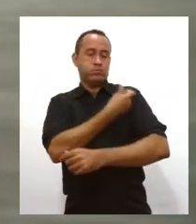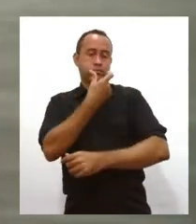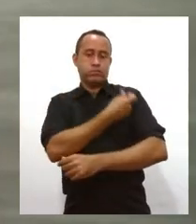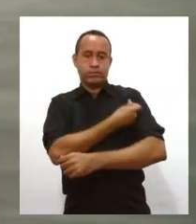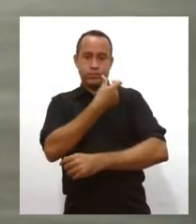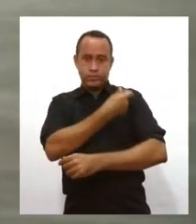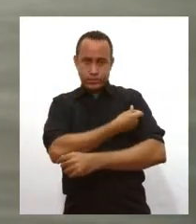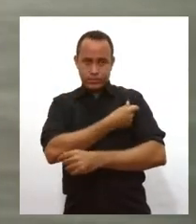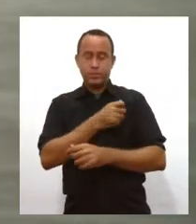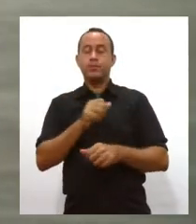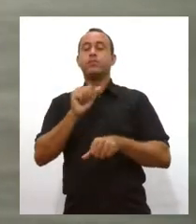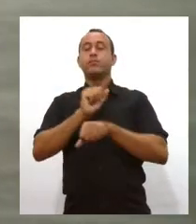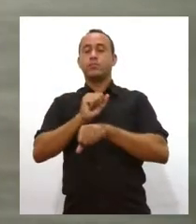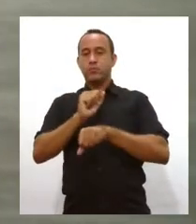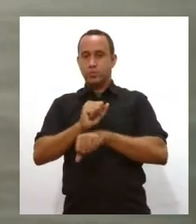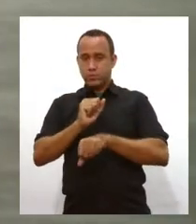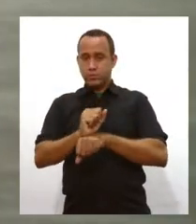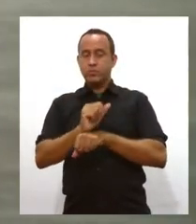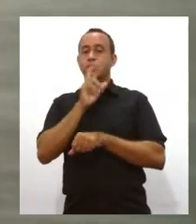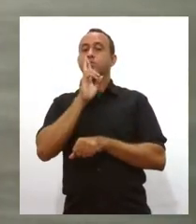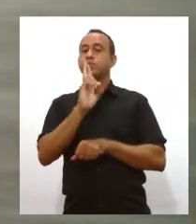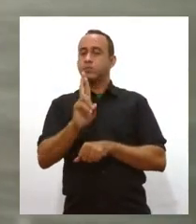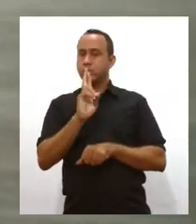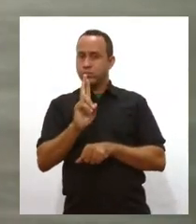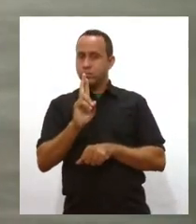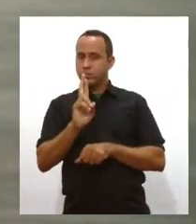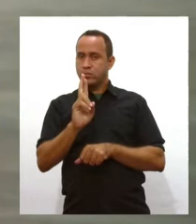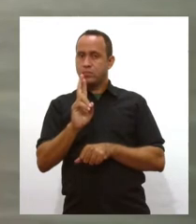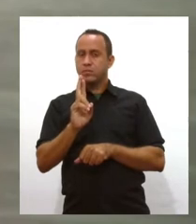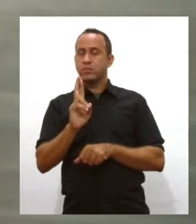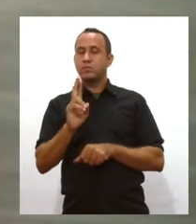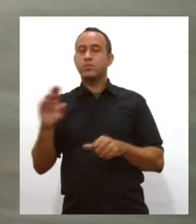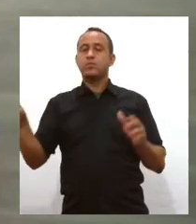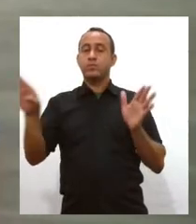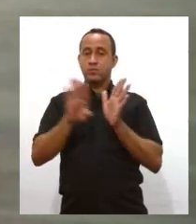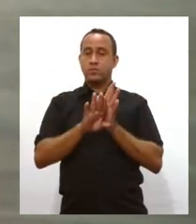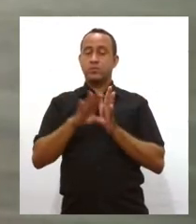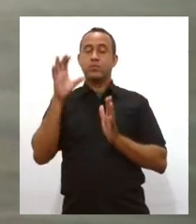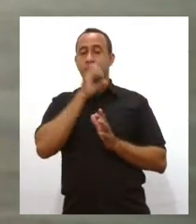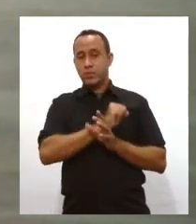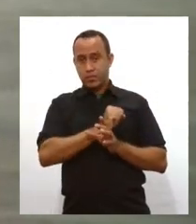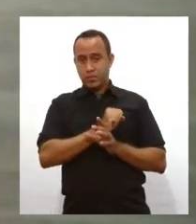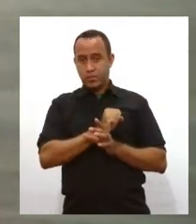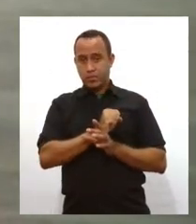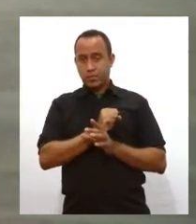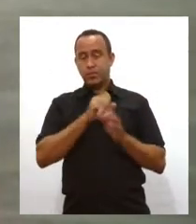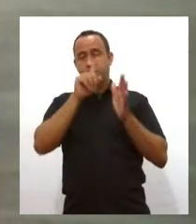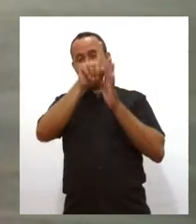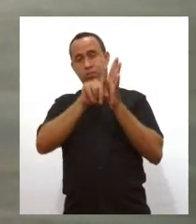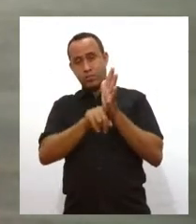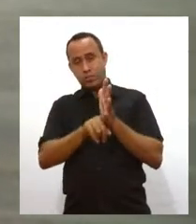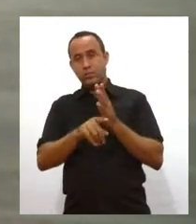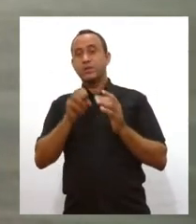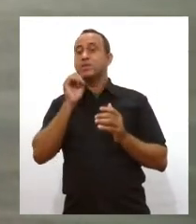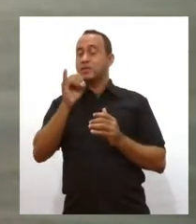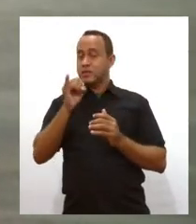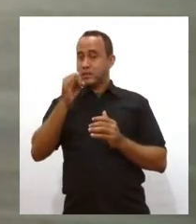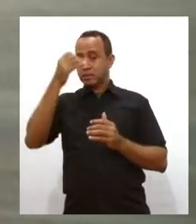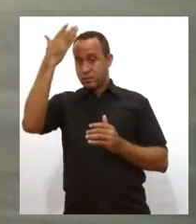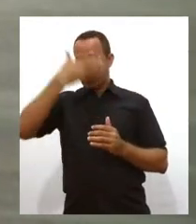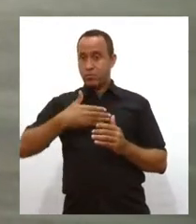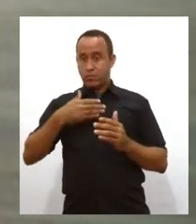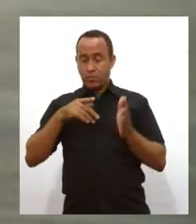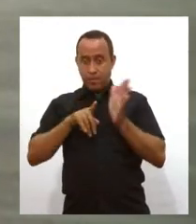espera ter os resultados da fase 3, a última, já em outubro, e caso seja aprovado o imunizante, já